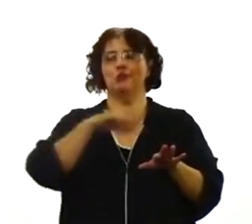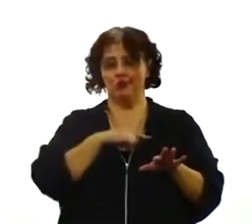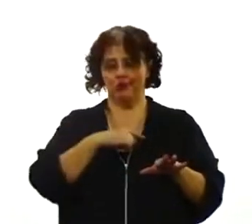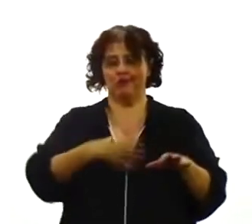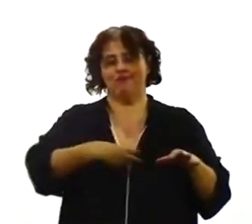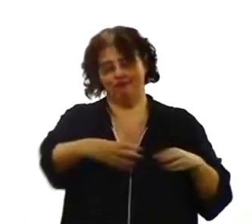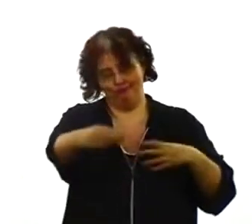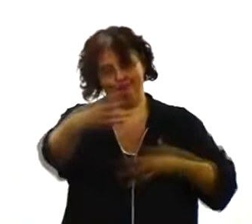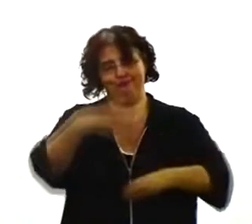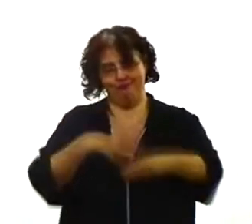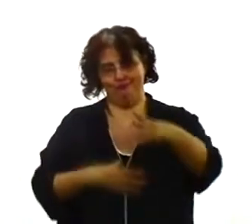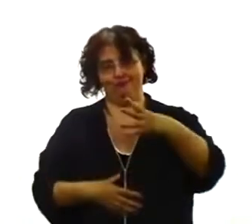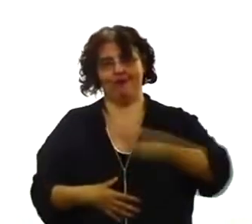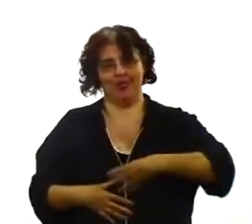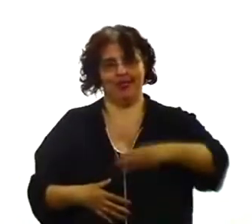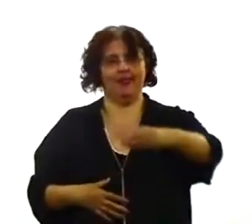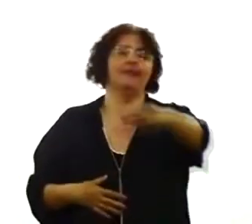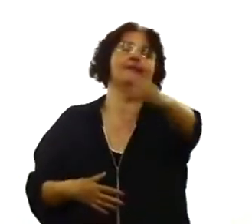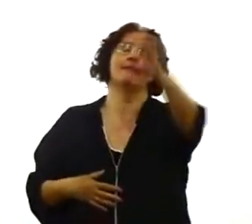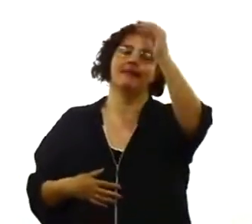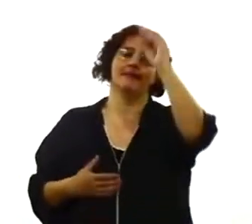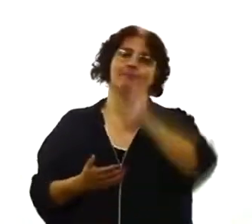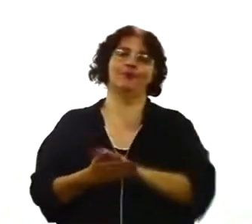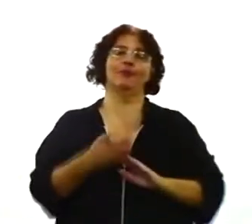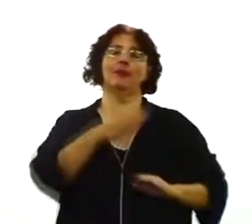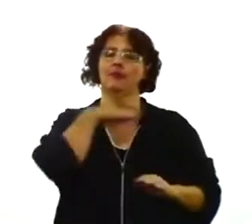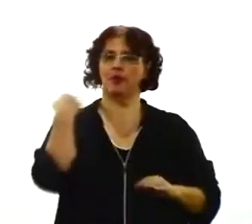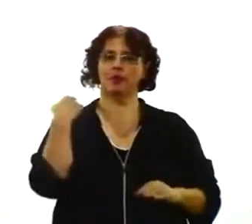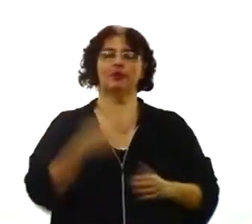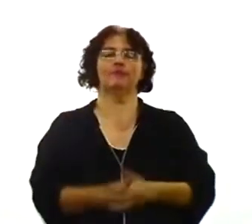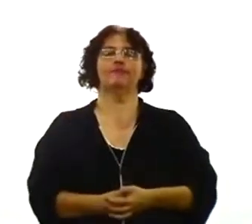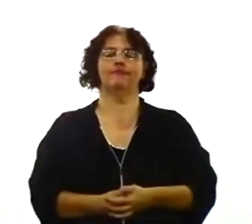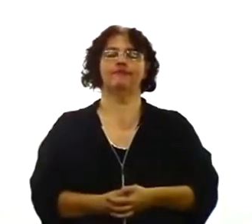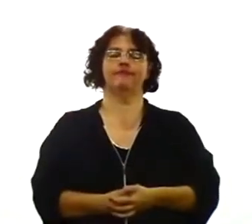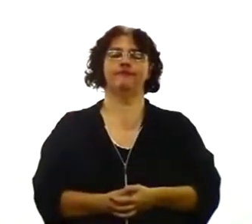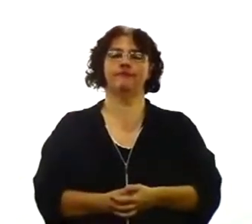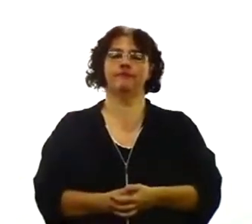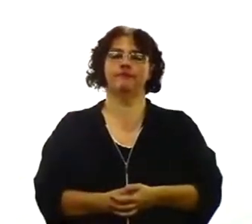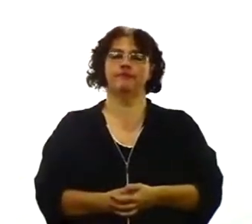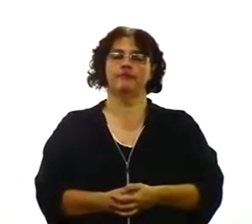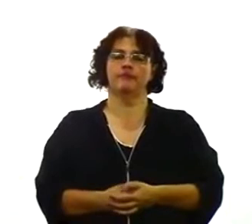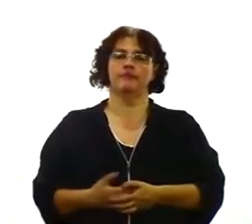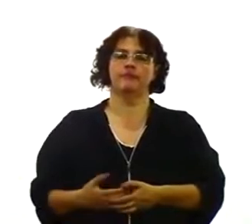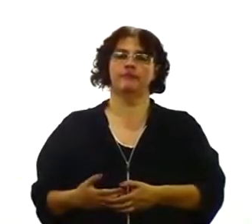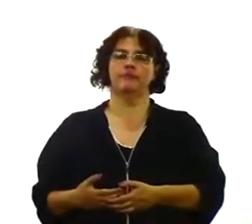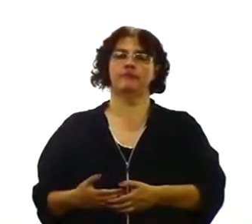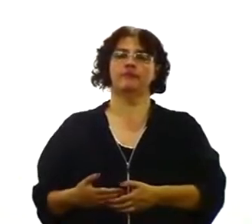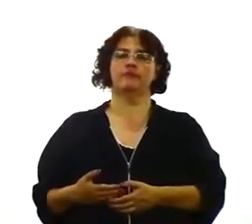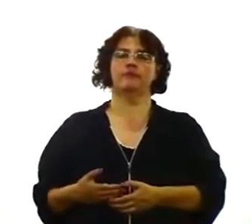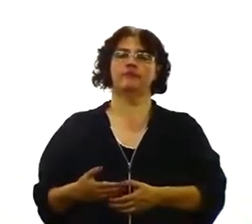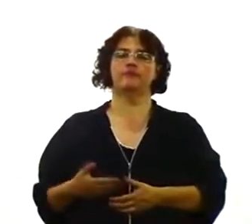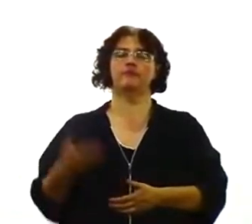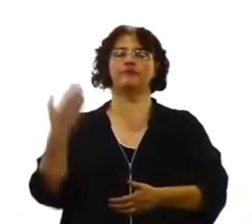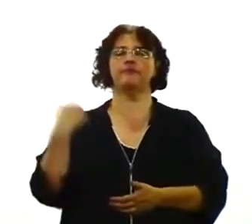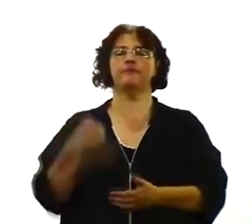sim. Nós não temos uma ideia clara que herdamos coisas lá de Adão, né? Porque são, vamos dizer assim, quantas gerações,